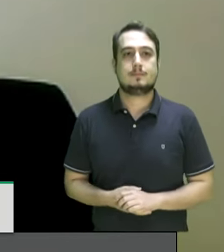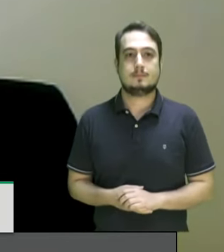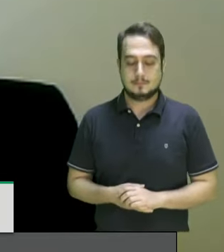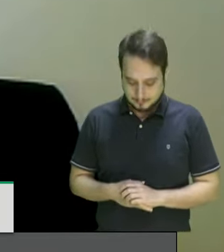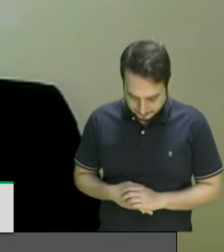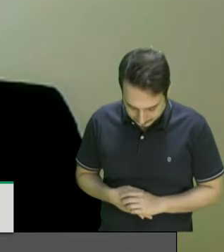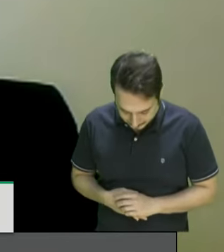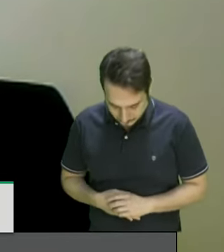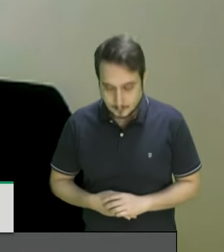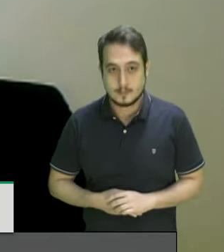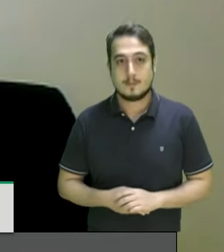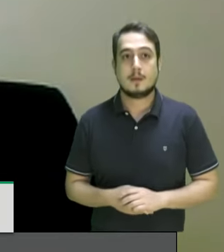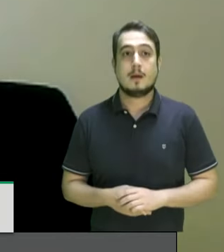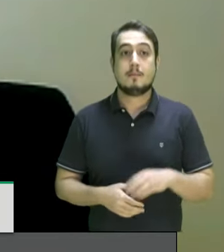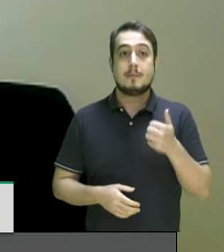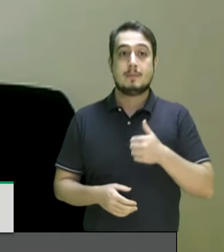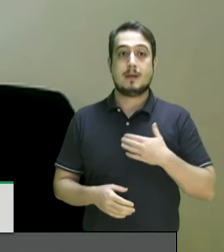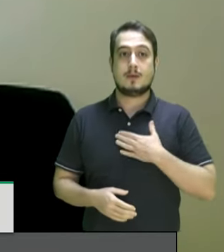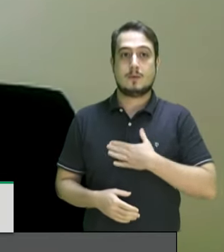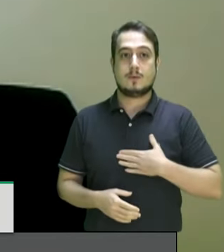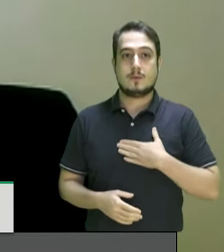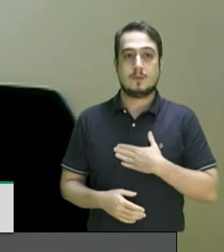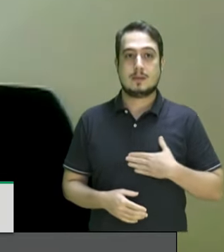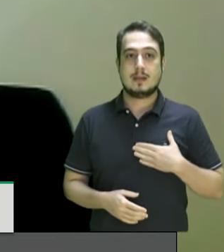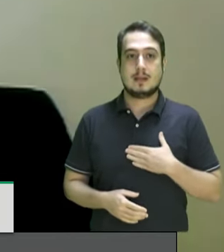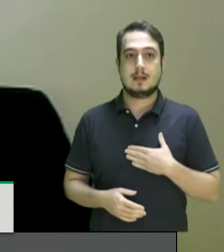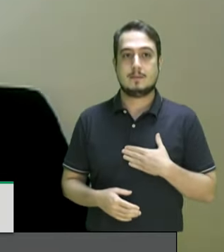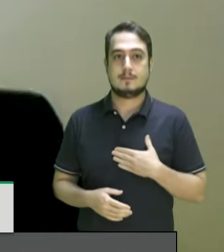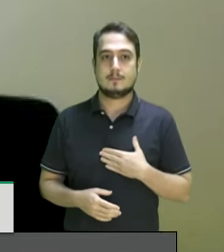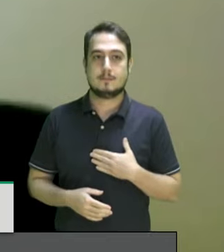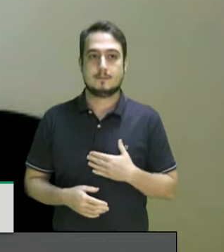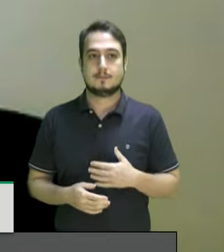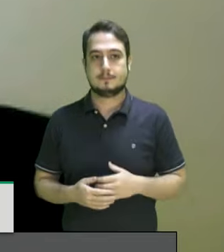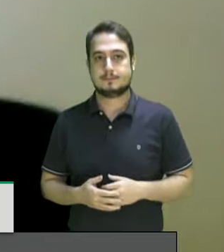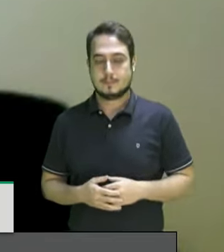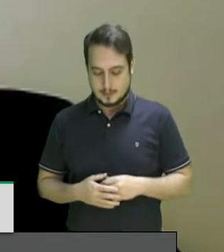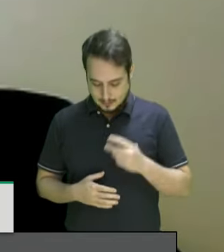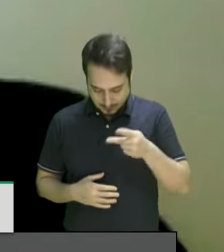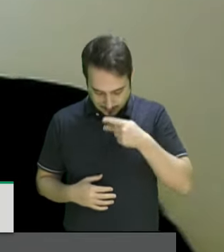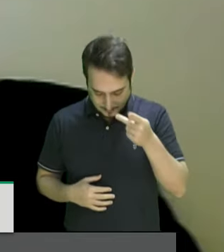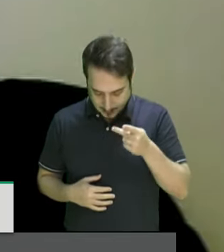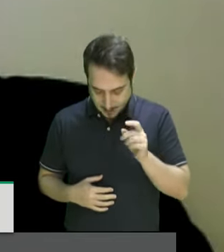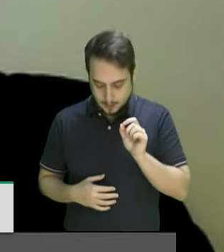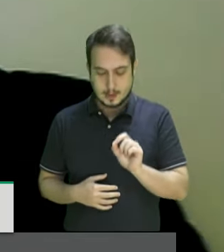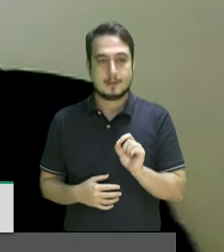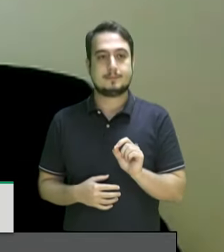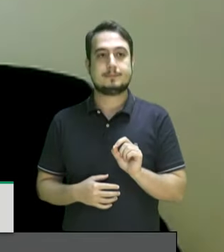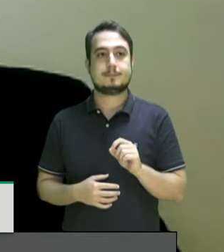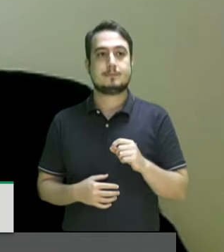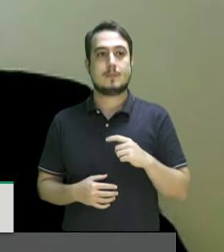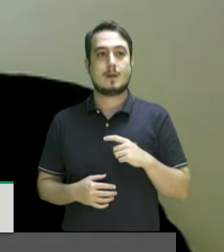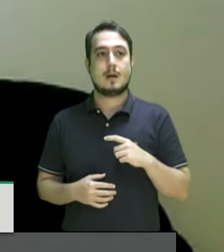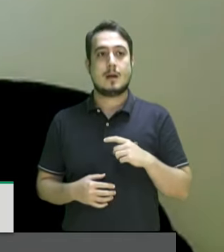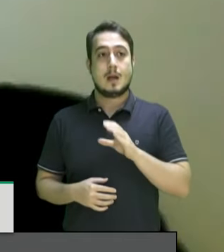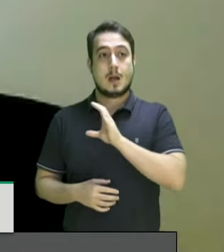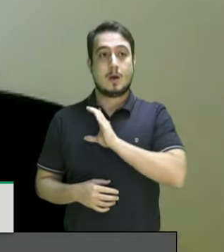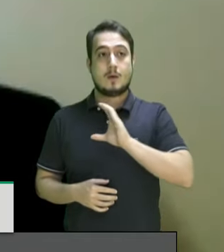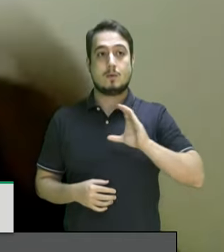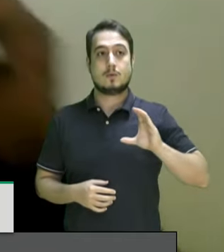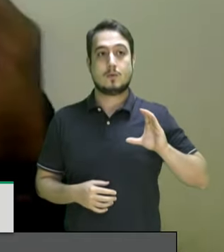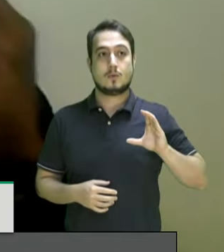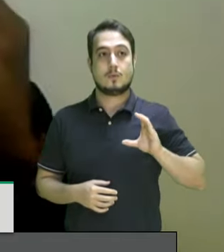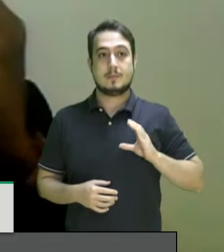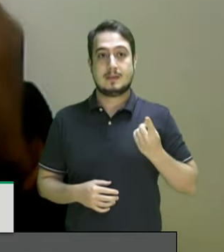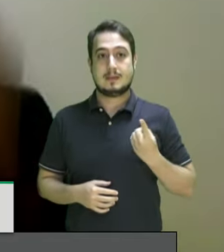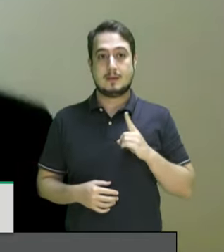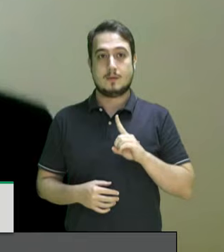inicialmente eu gostaria de iniciar dizendo que eu não tinha absolutamente que eu não tenho nenhuma condição psicológica de estar aqui